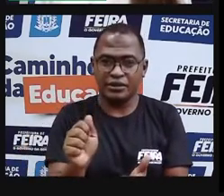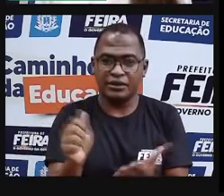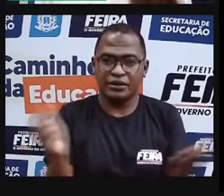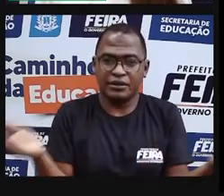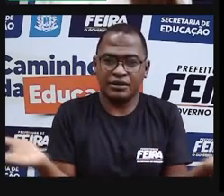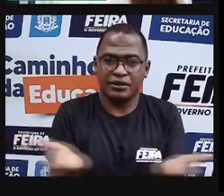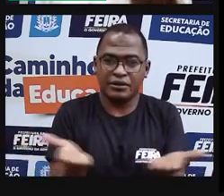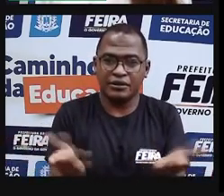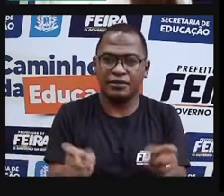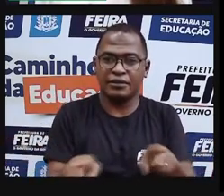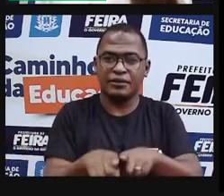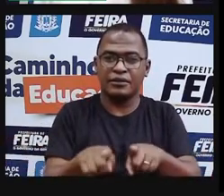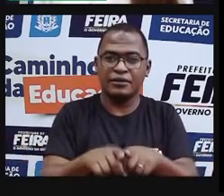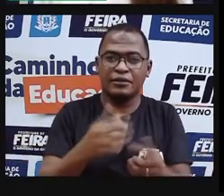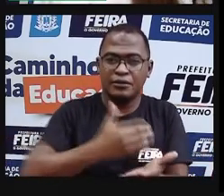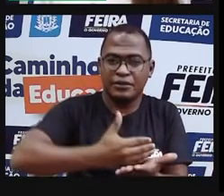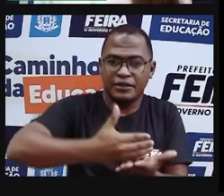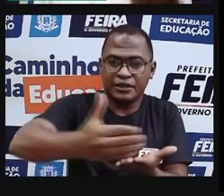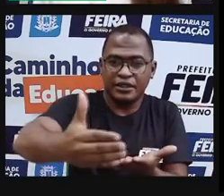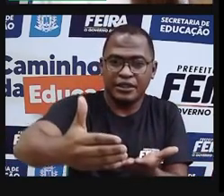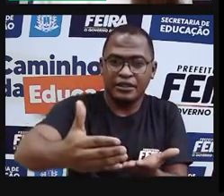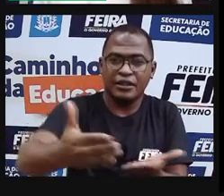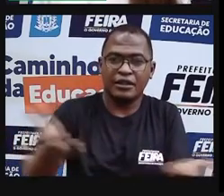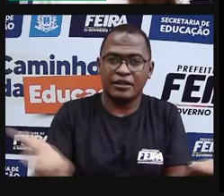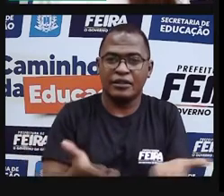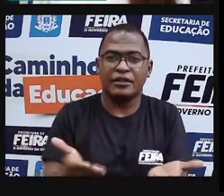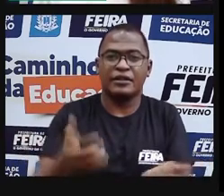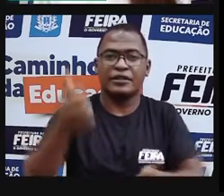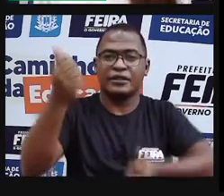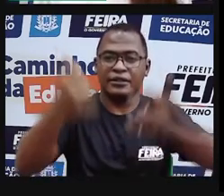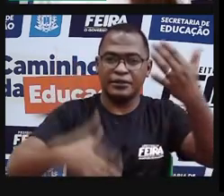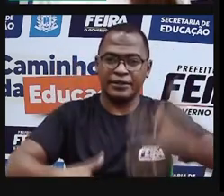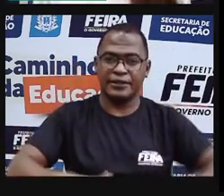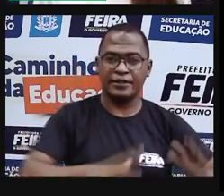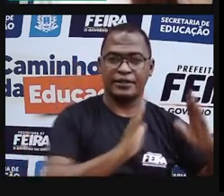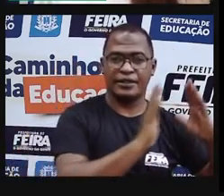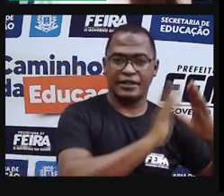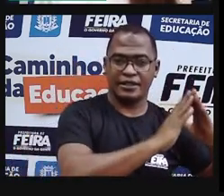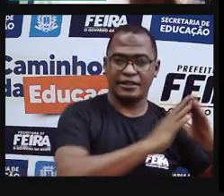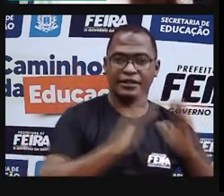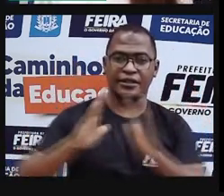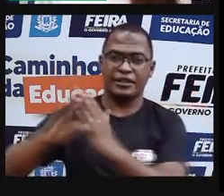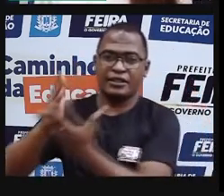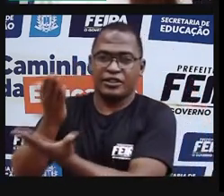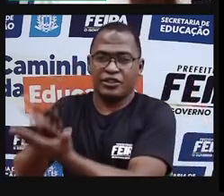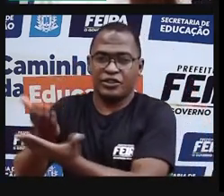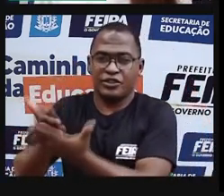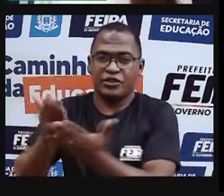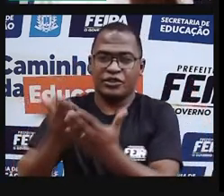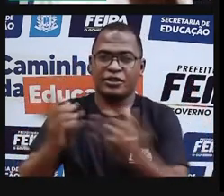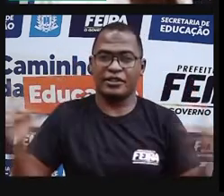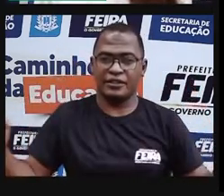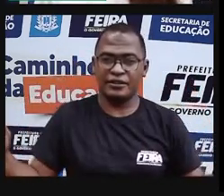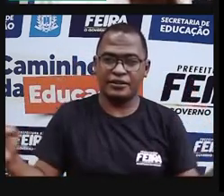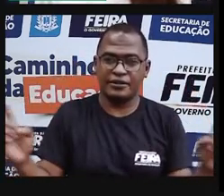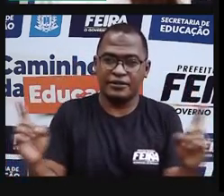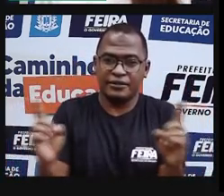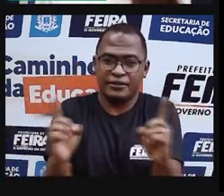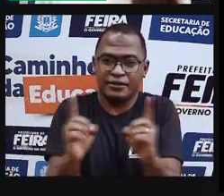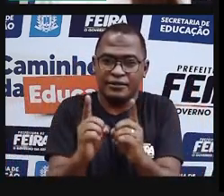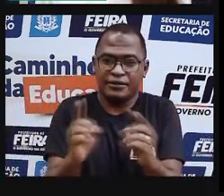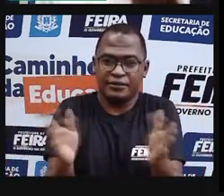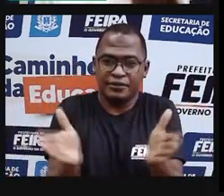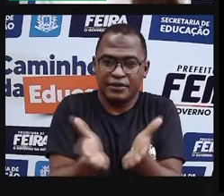para uma aula, a nossa aula que diminui o distanciamento entre vocês e a escola. E eu,